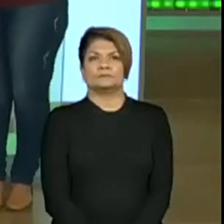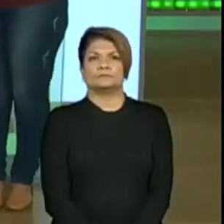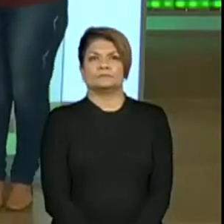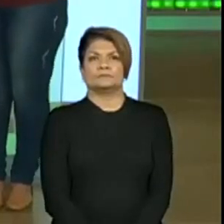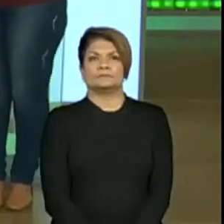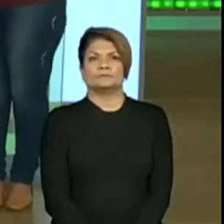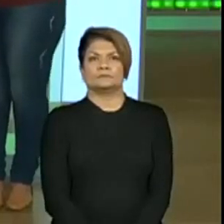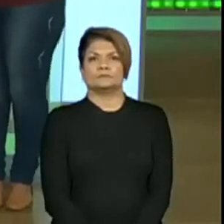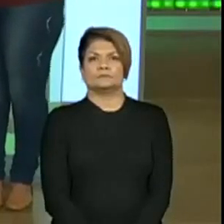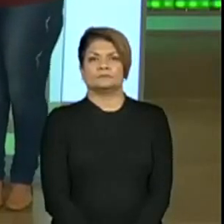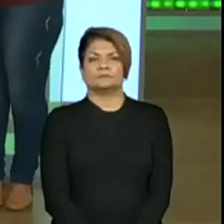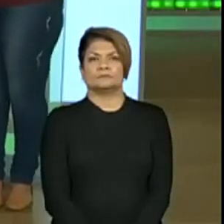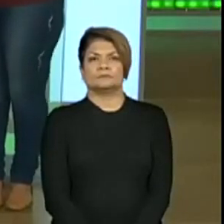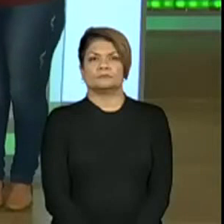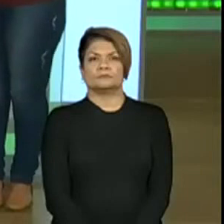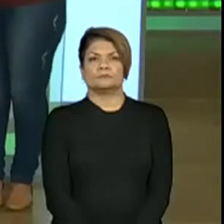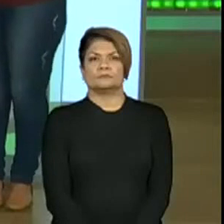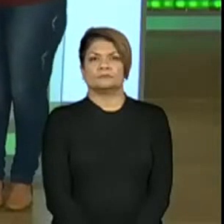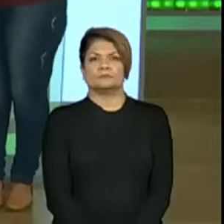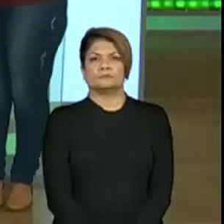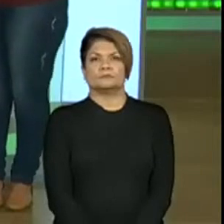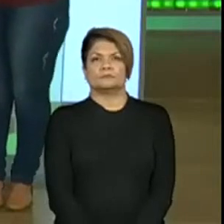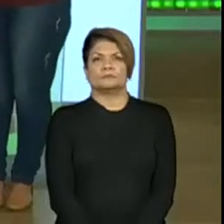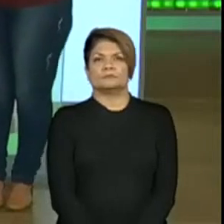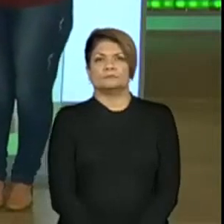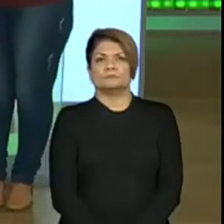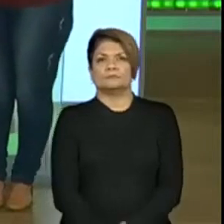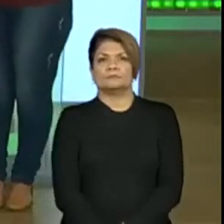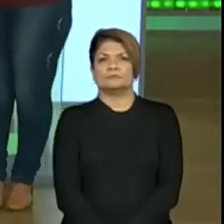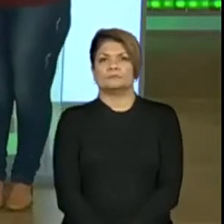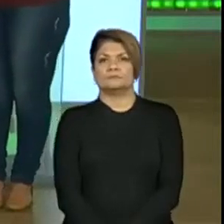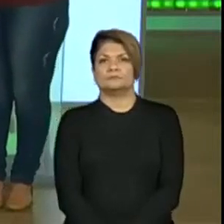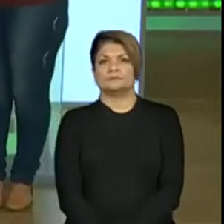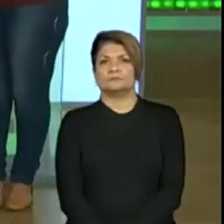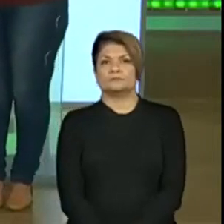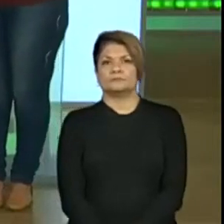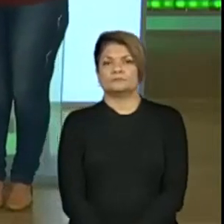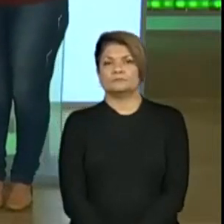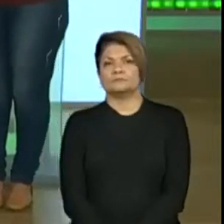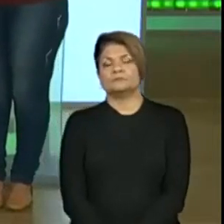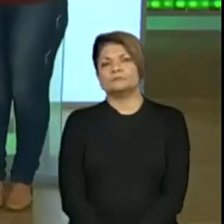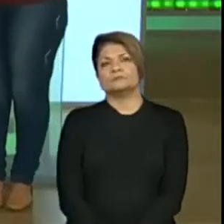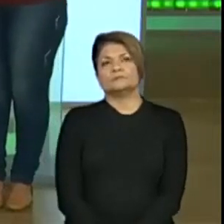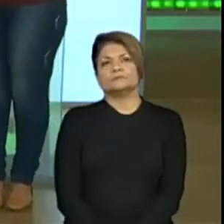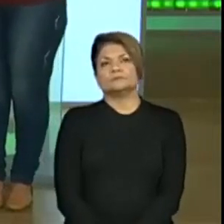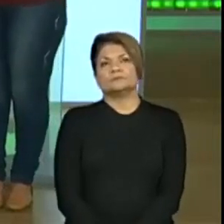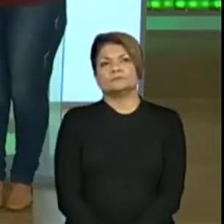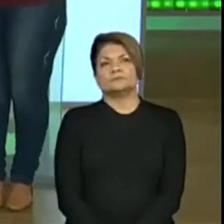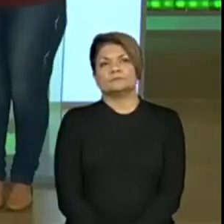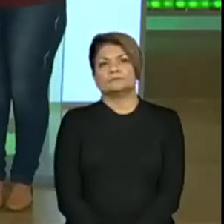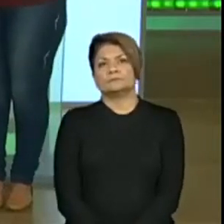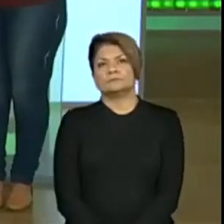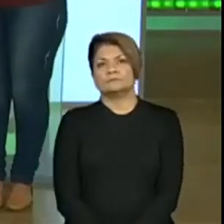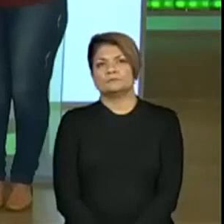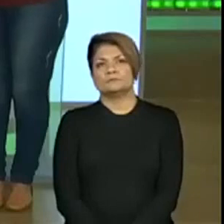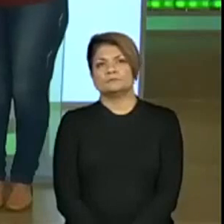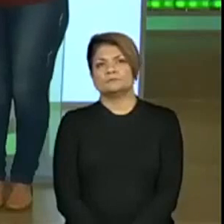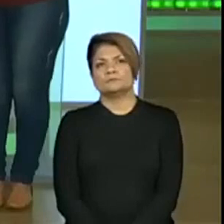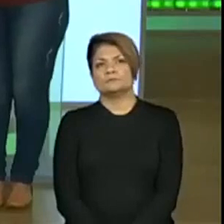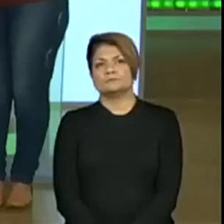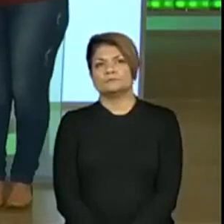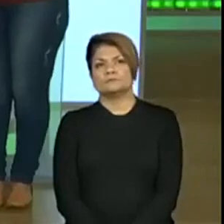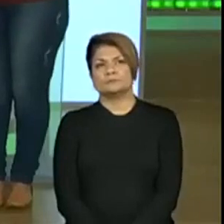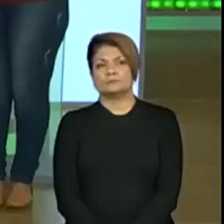Pronto. Descobri uma forma mais rápida de tirar marcação. Belezinha. Opa. Pronto.